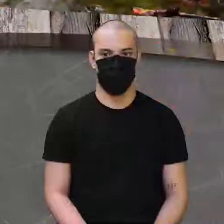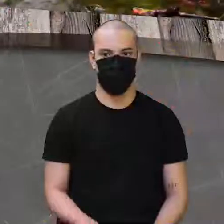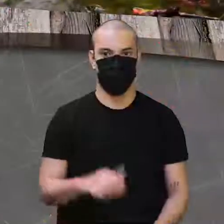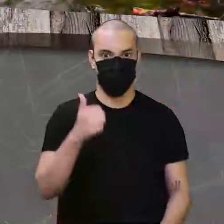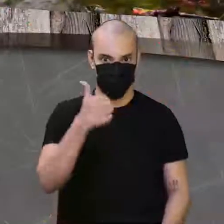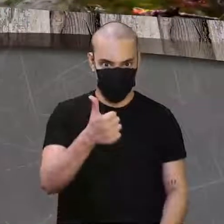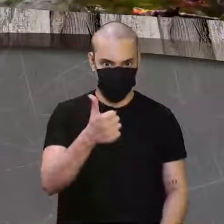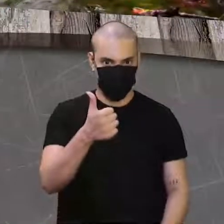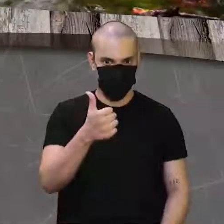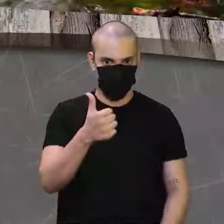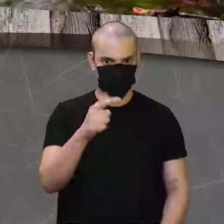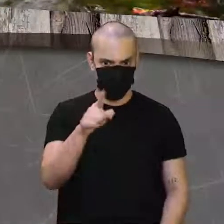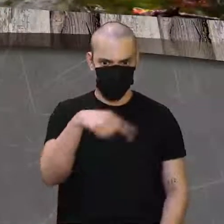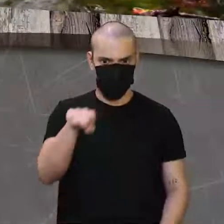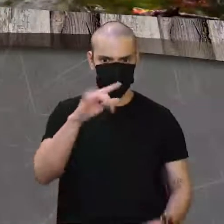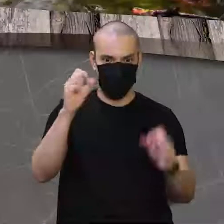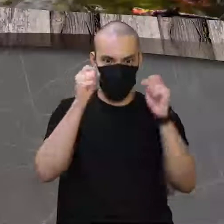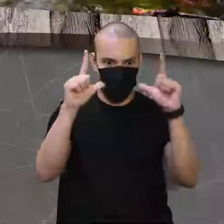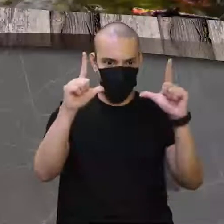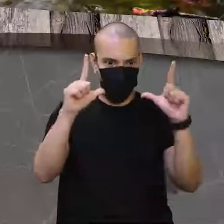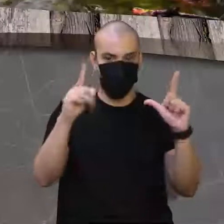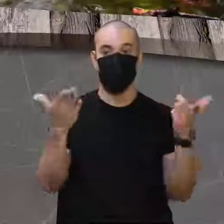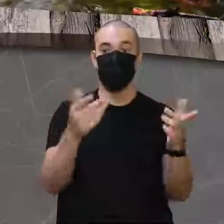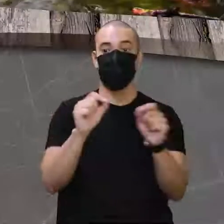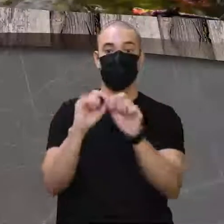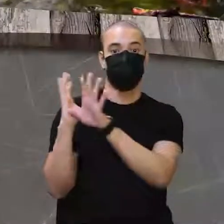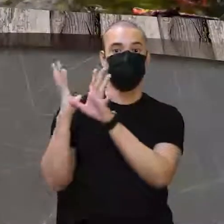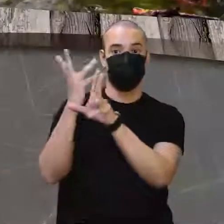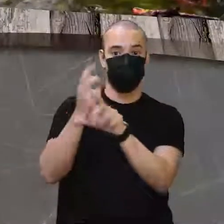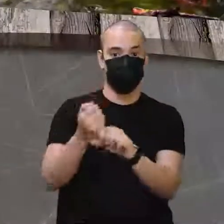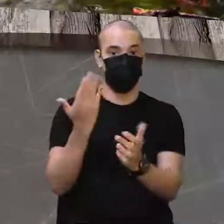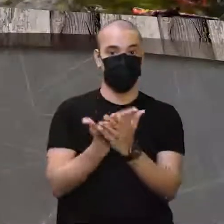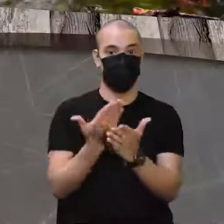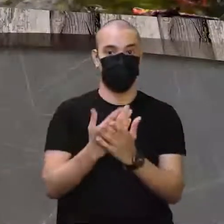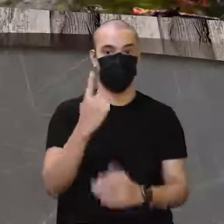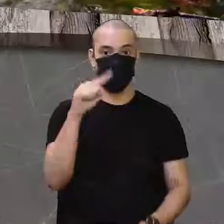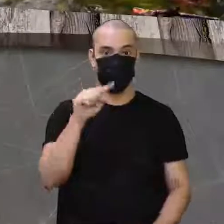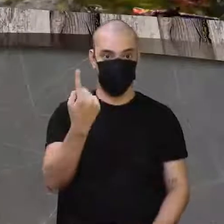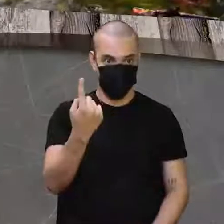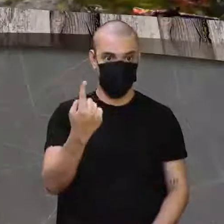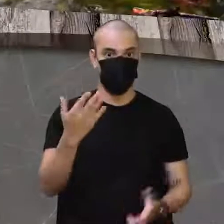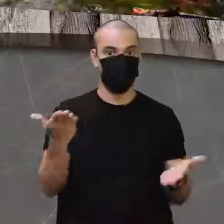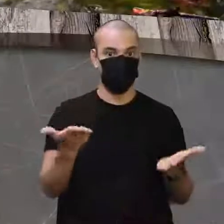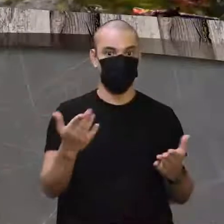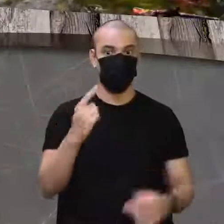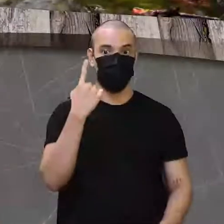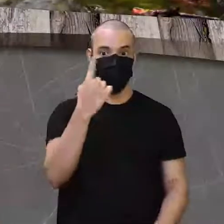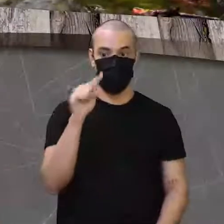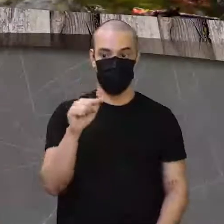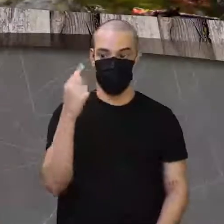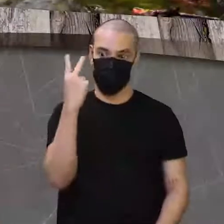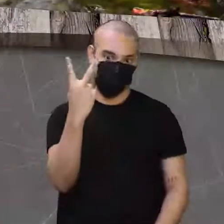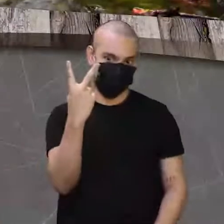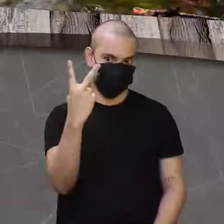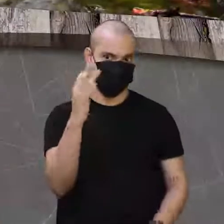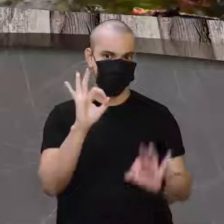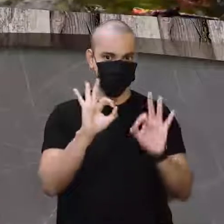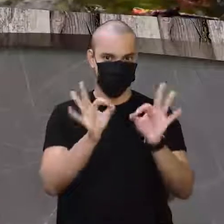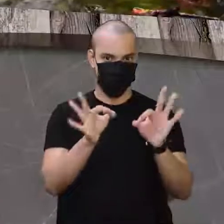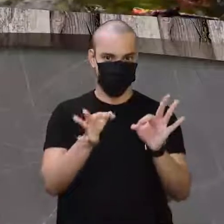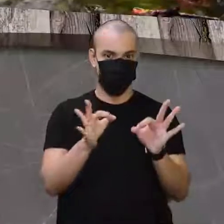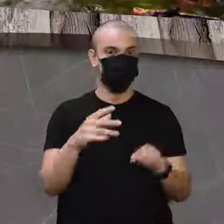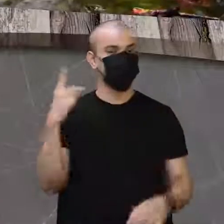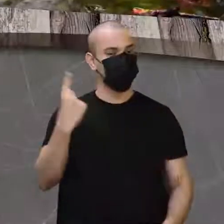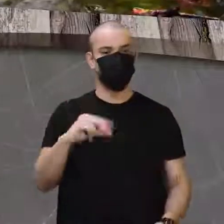Ligado? Tá ligadinho aí? Então vamos para o nosso resuminho da nossa aula 1.1, que agora é a nossa aula 1.2, tá bom?